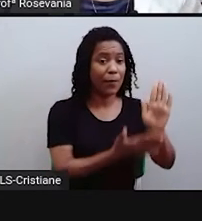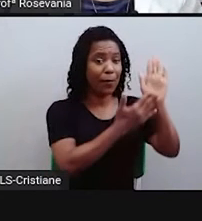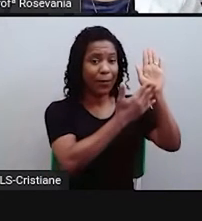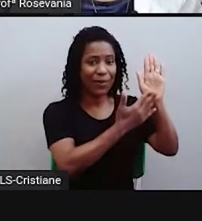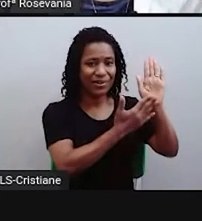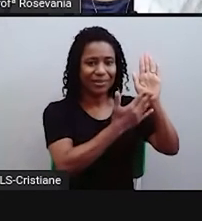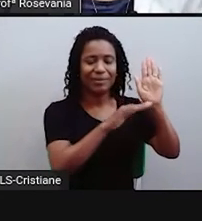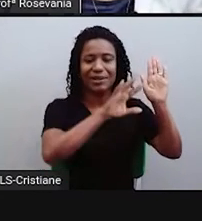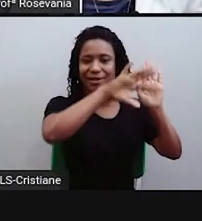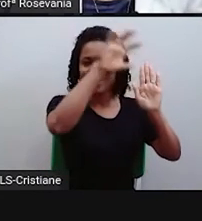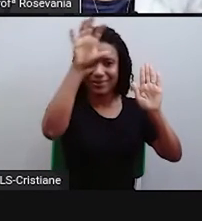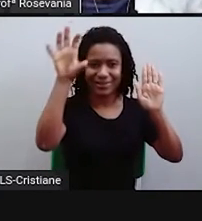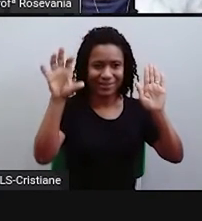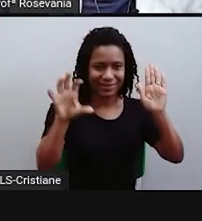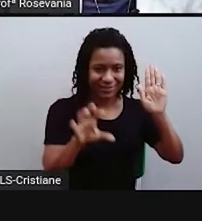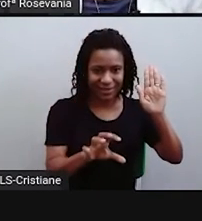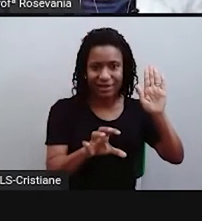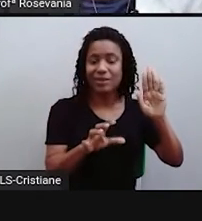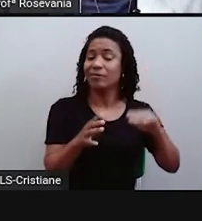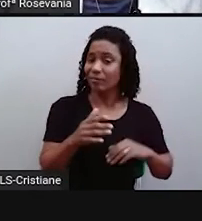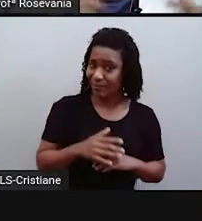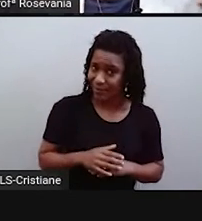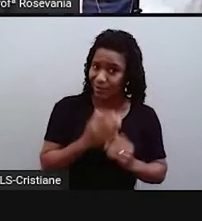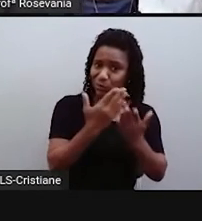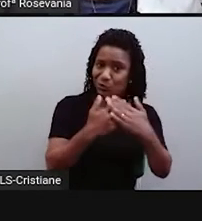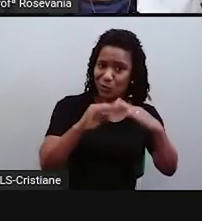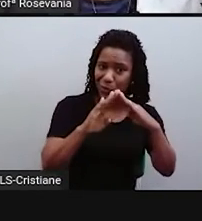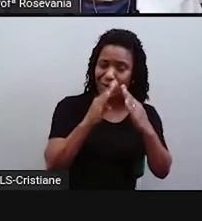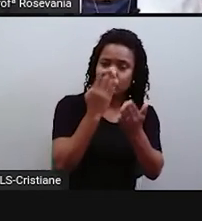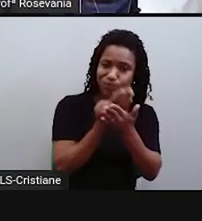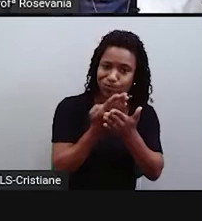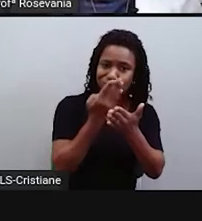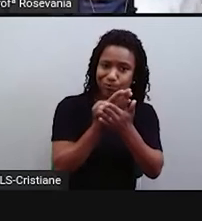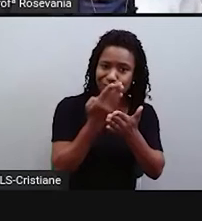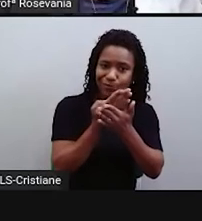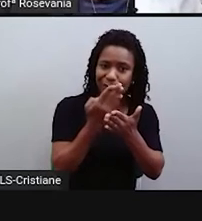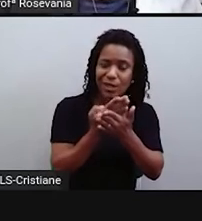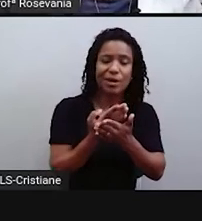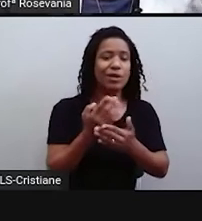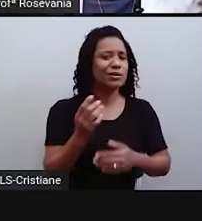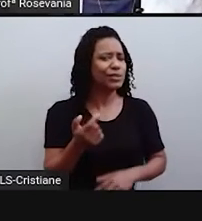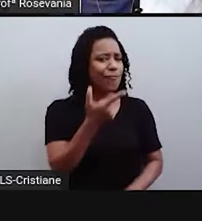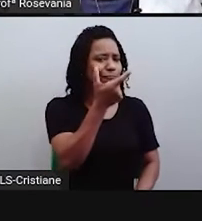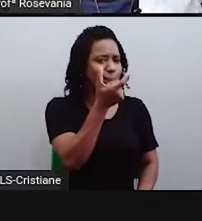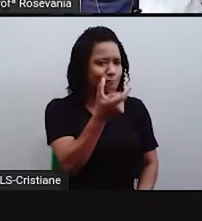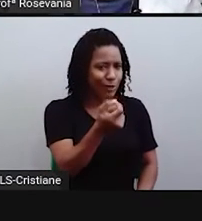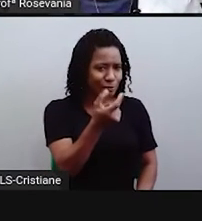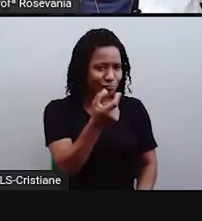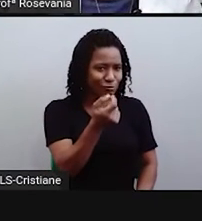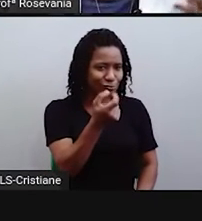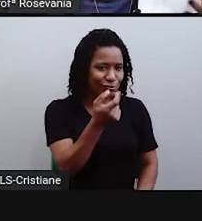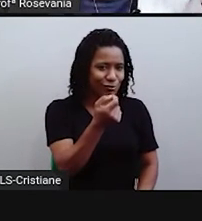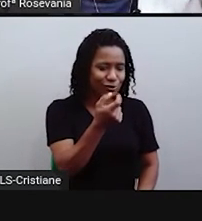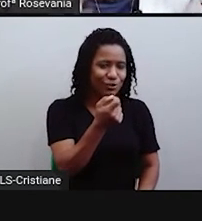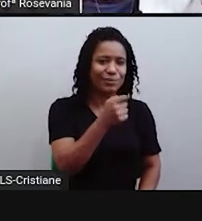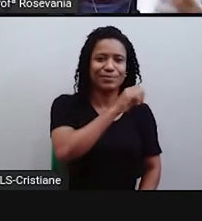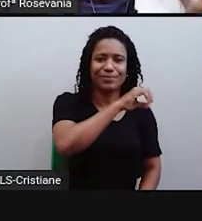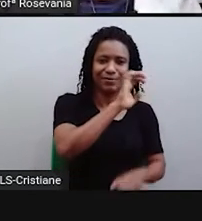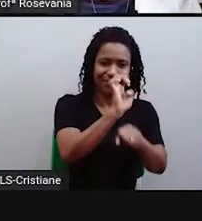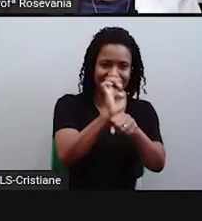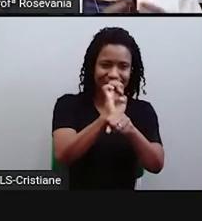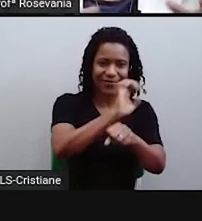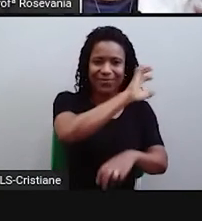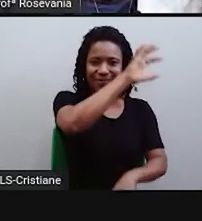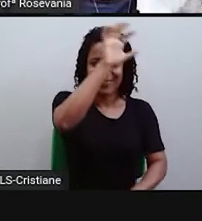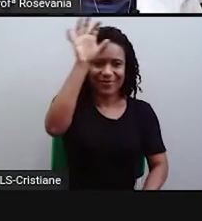ensino da geografia nas escolas. Porque a gente tinha, né? Aquelas 20 províncias lá e tudo separadinho. A gente não